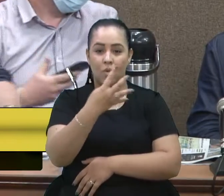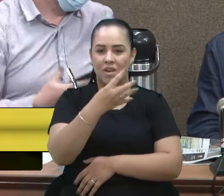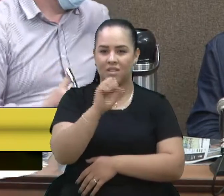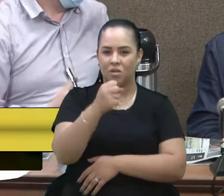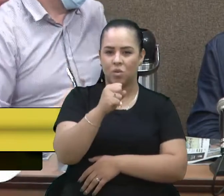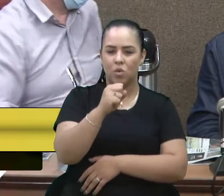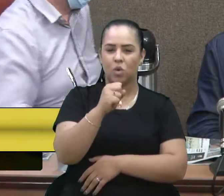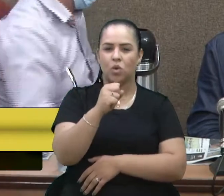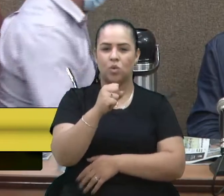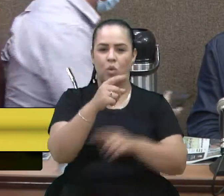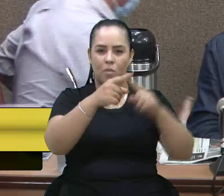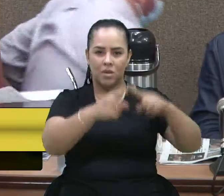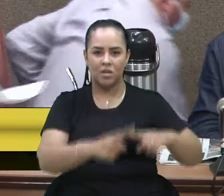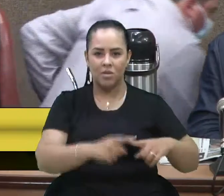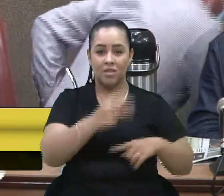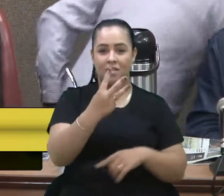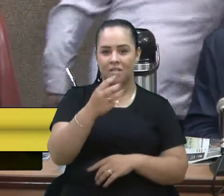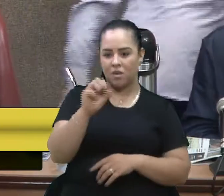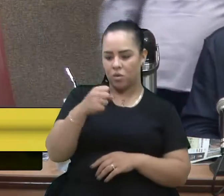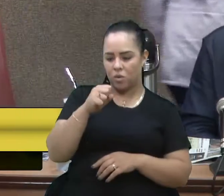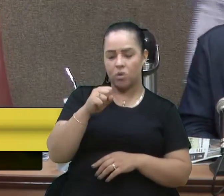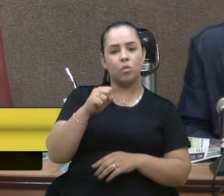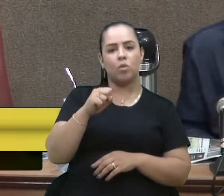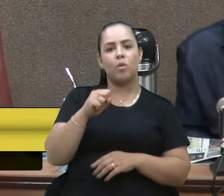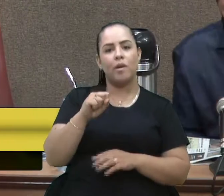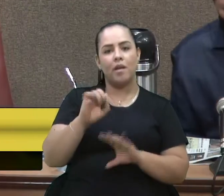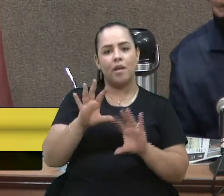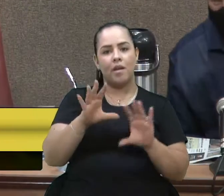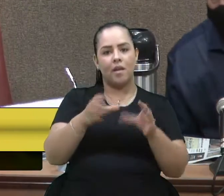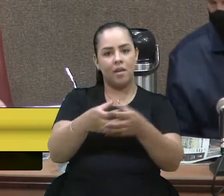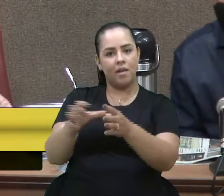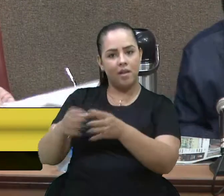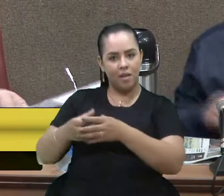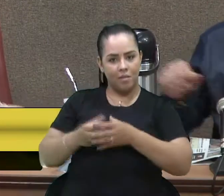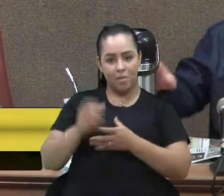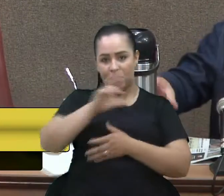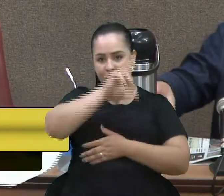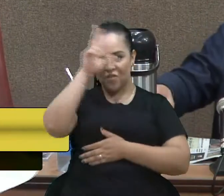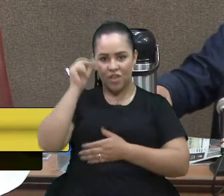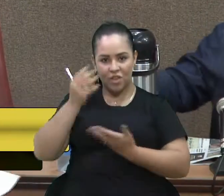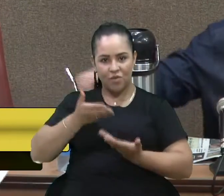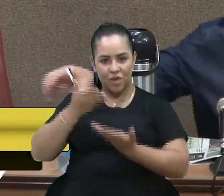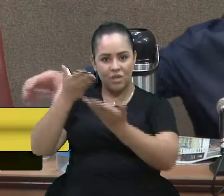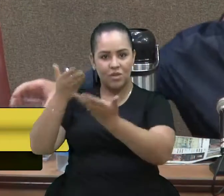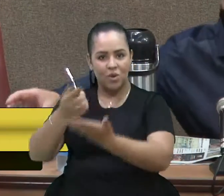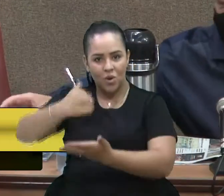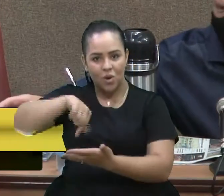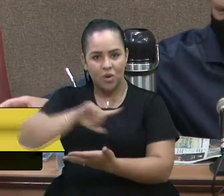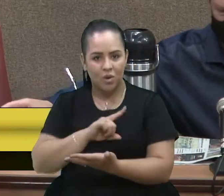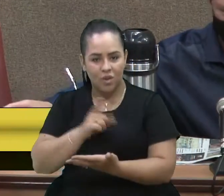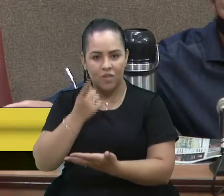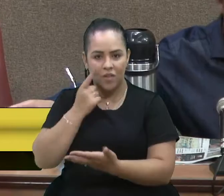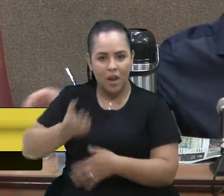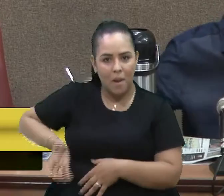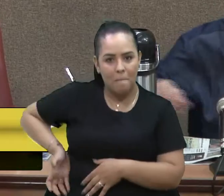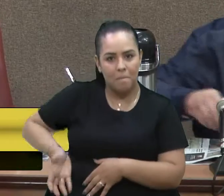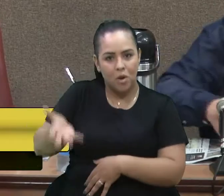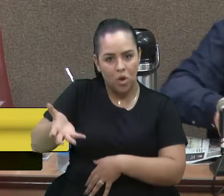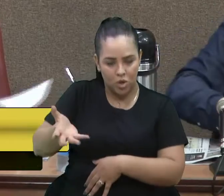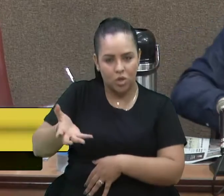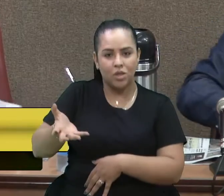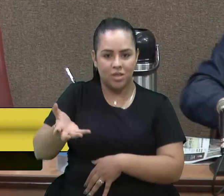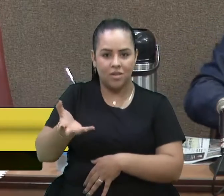35 equipes lá em cima, o prefeito foi lá nos visitar. Nós fazemos uma prévia da bocha para